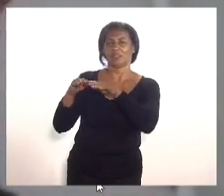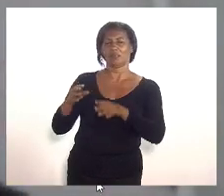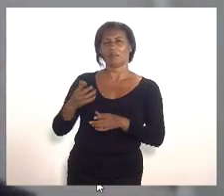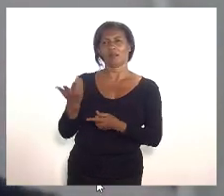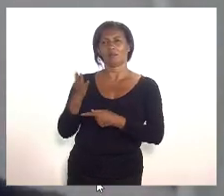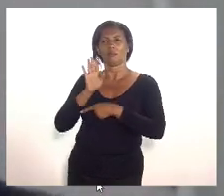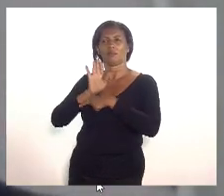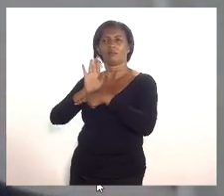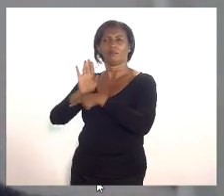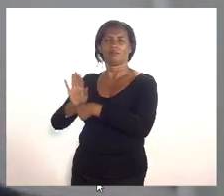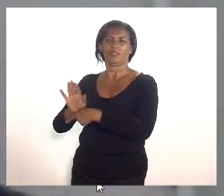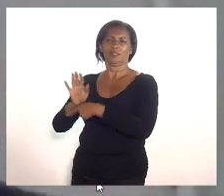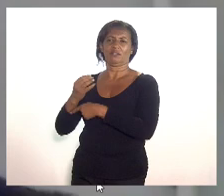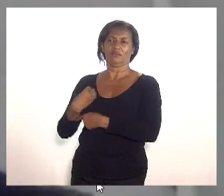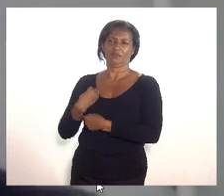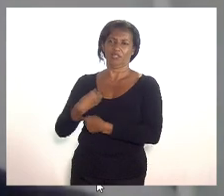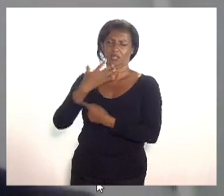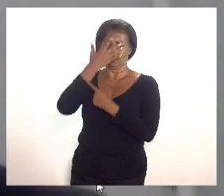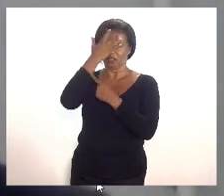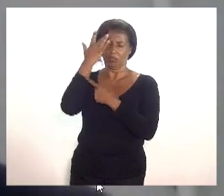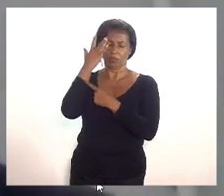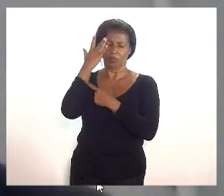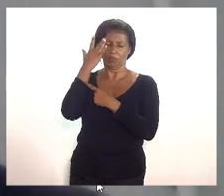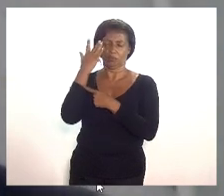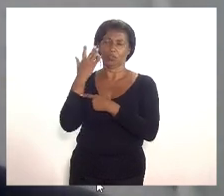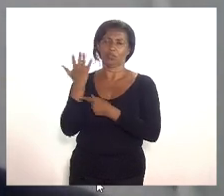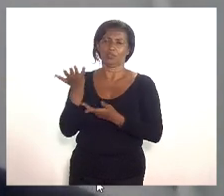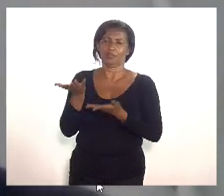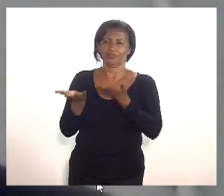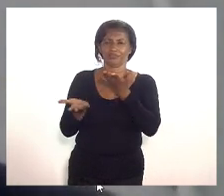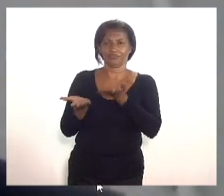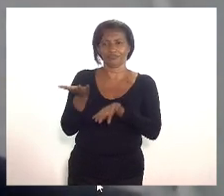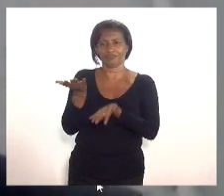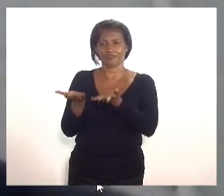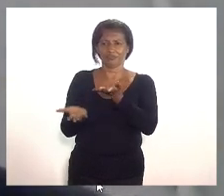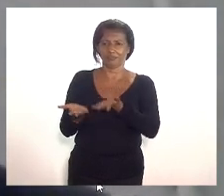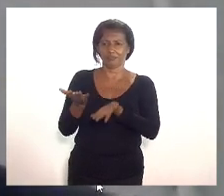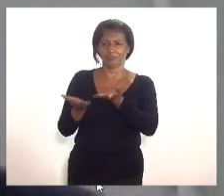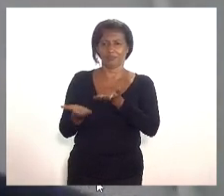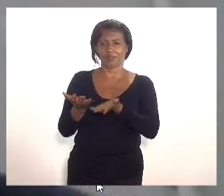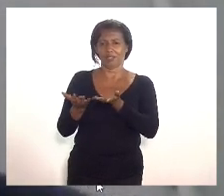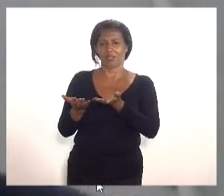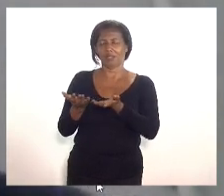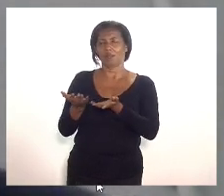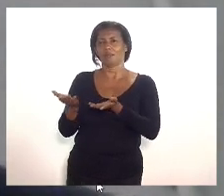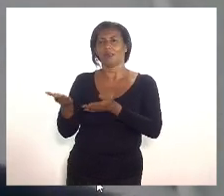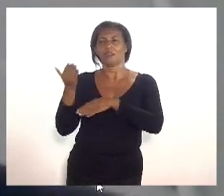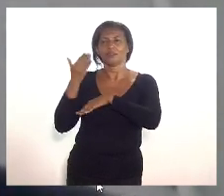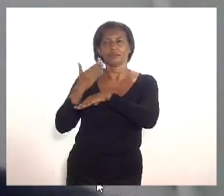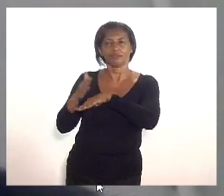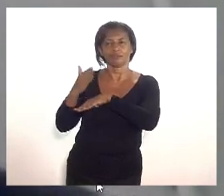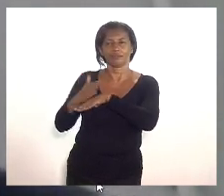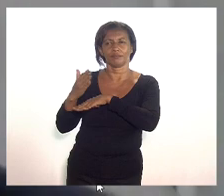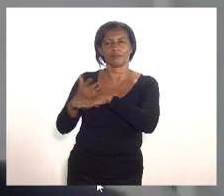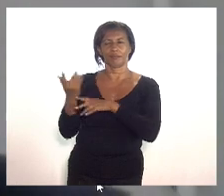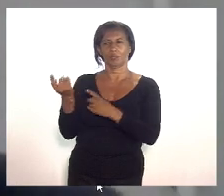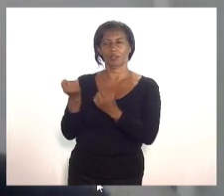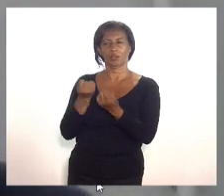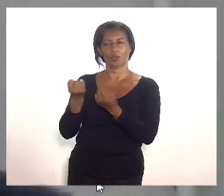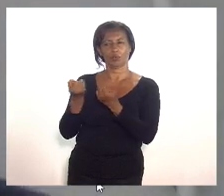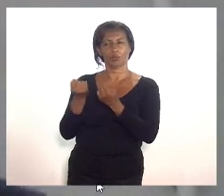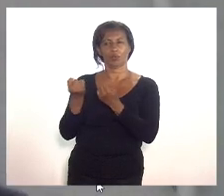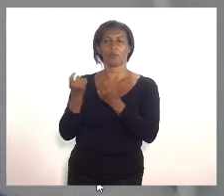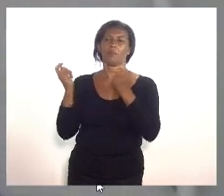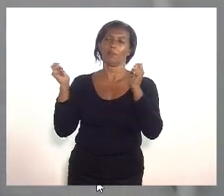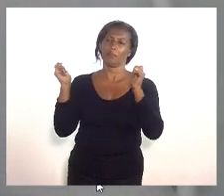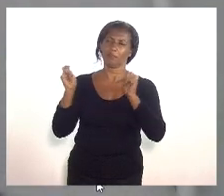e ao mesmo tempo buscar um equilíbrio para que as atividades econômicas possam funcionar porque as